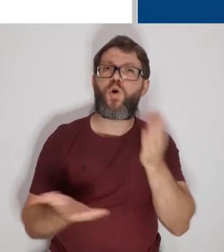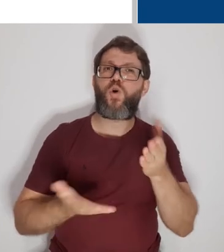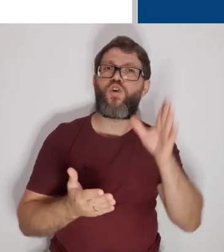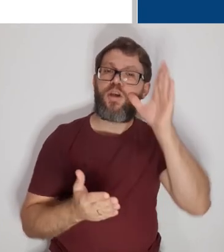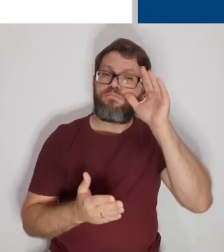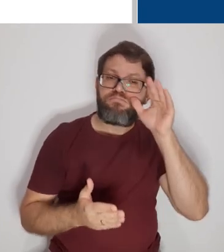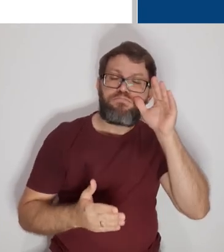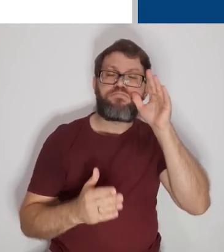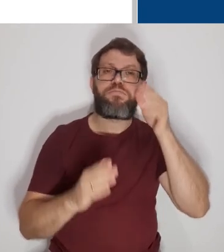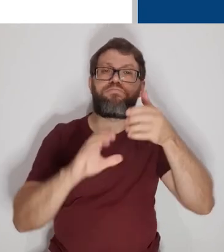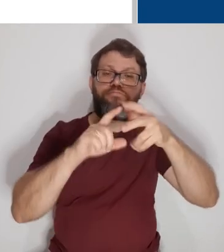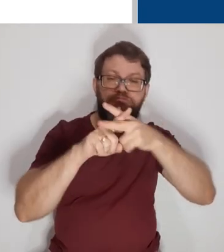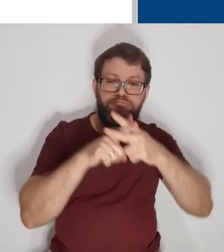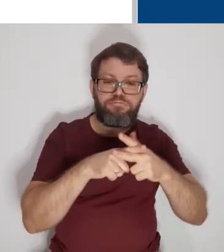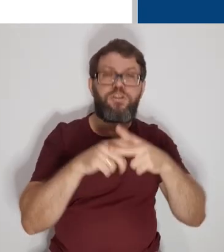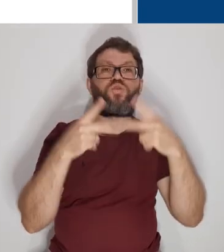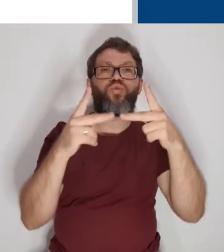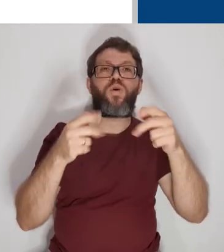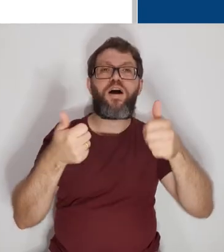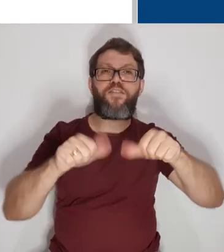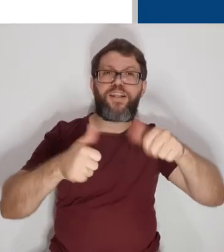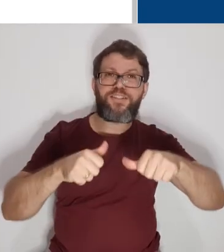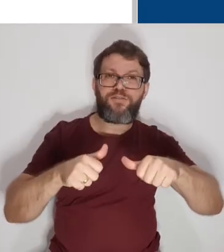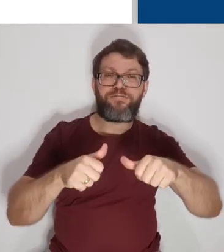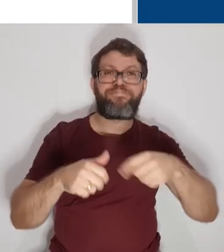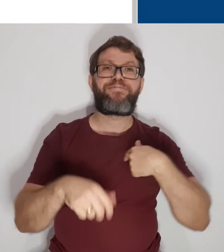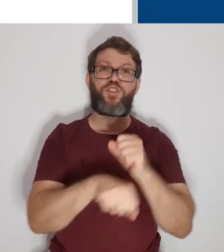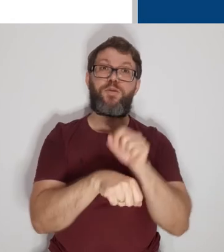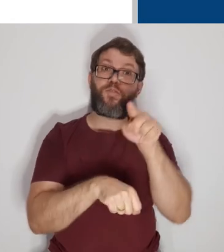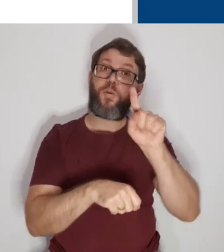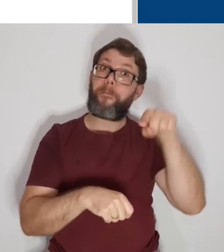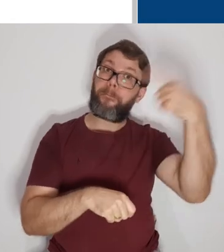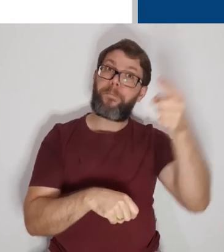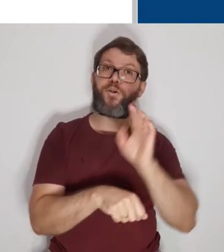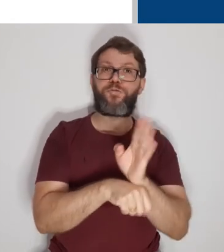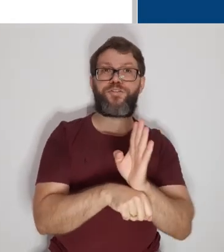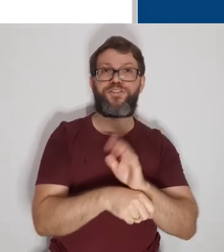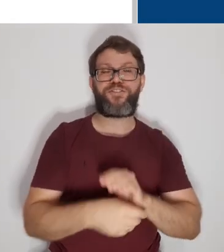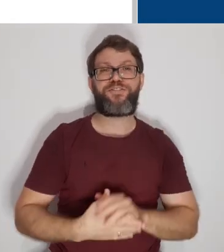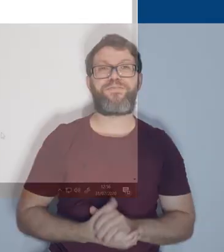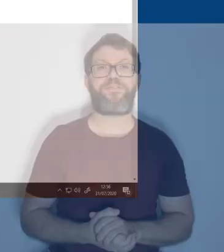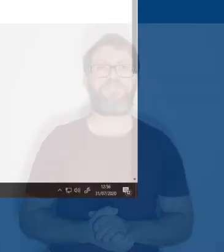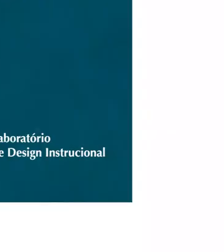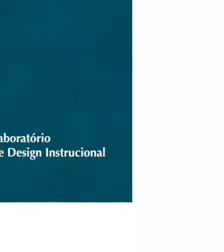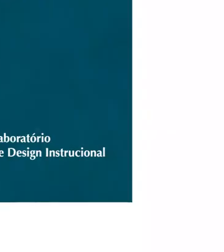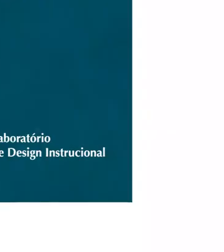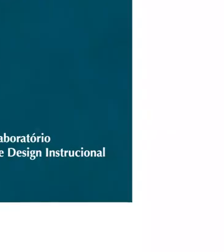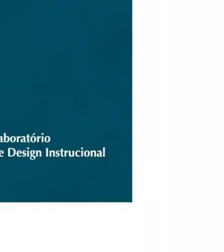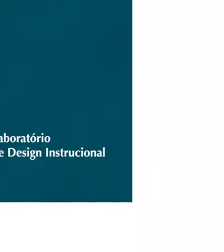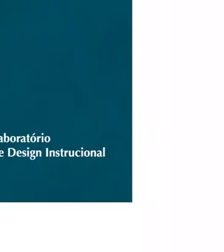Conheça hoje as configurações das suas avaliações. Espero você no próximo vídeo!